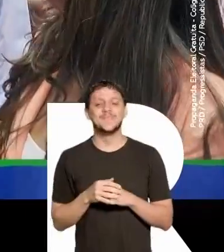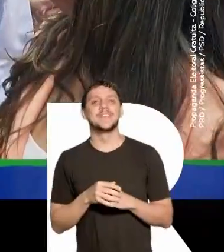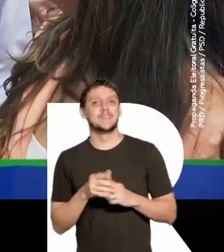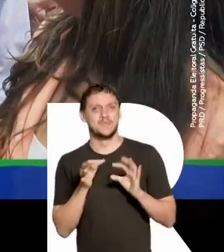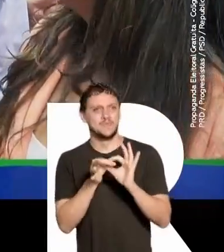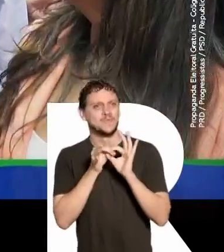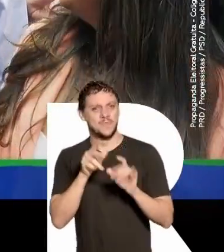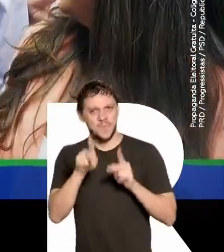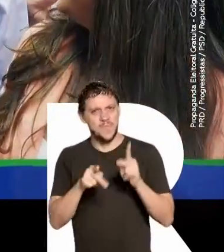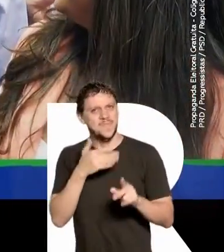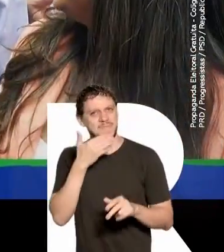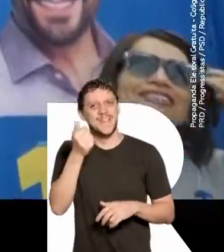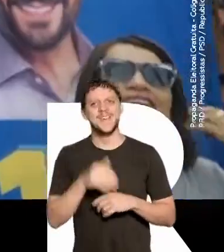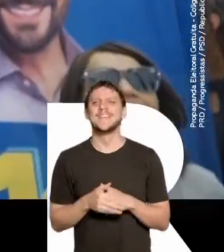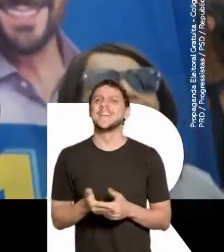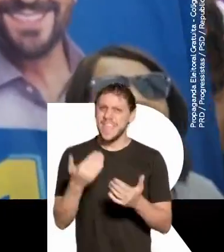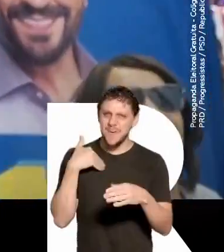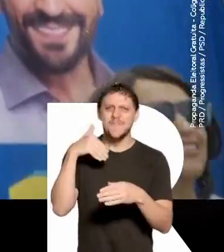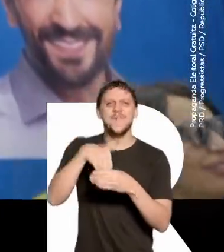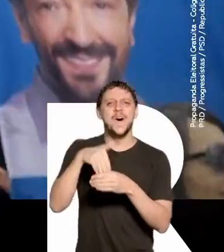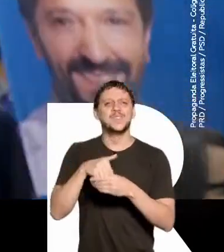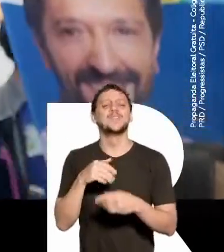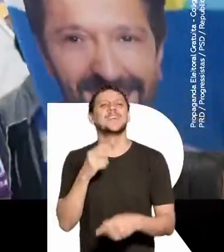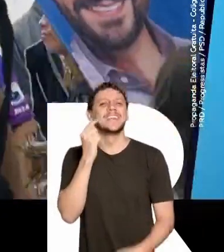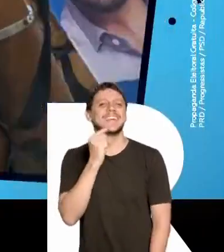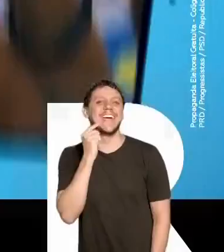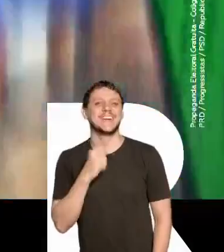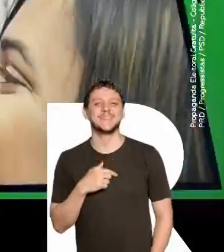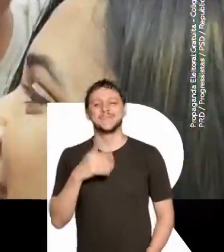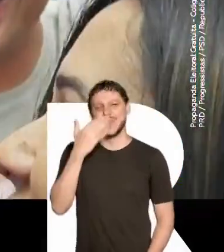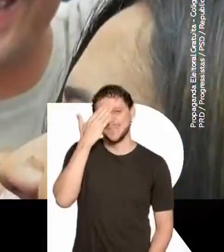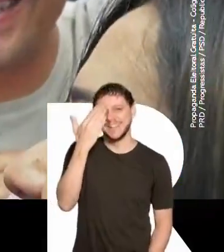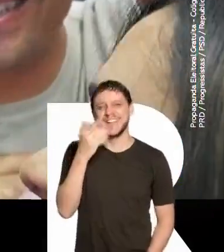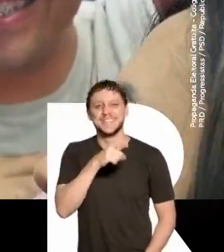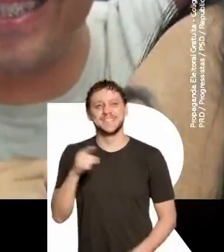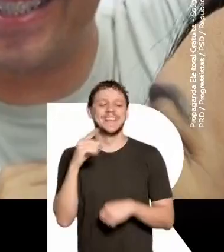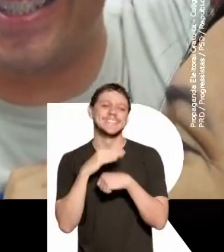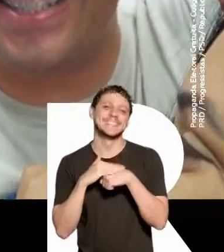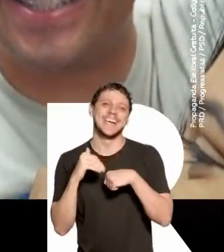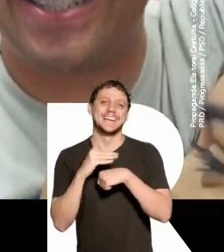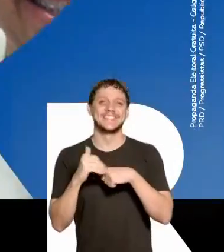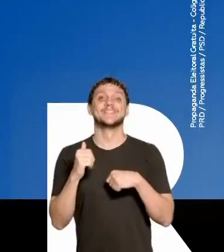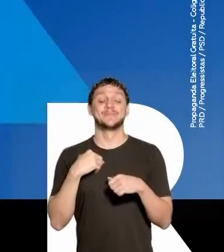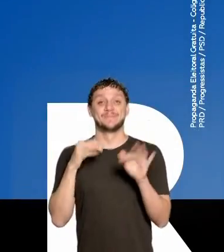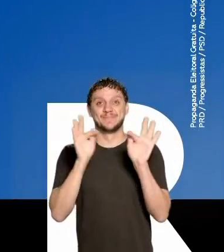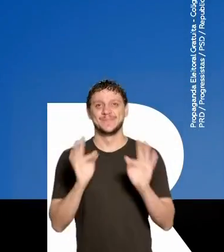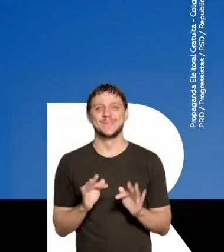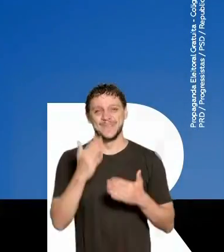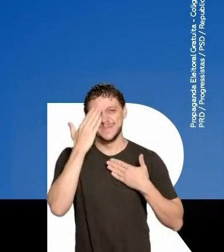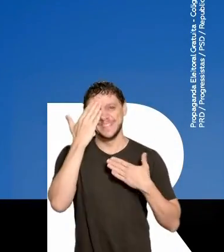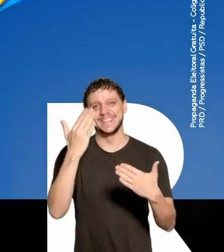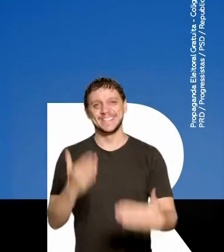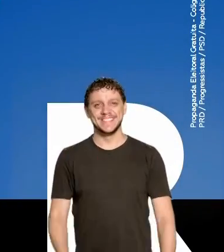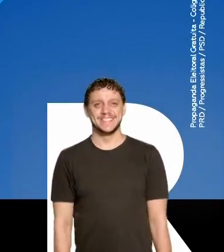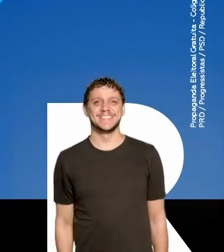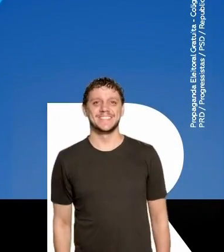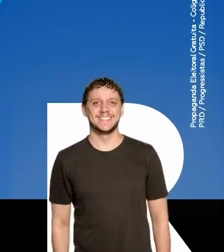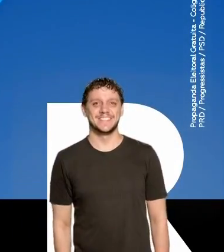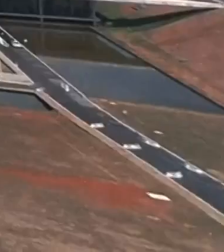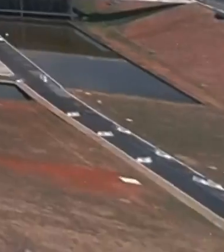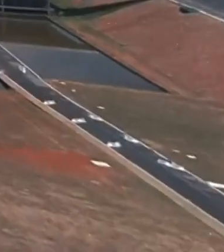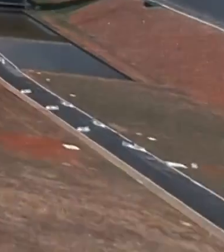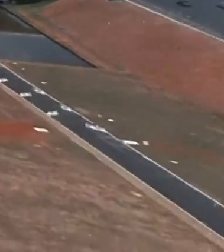Colado com o povo é a coisa mais gostosa que tem. Meu voto é o Ricardo! Obrigado pelo carinho de cada um de vocês. Estou muito feliz.